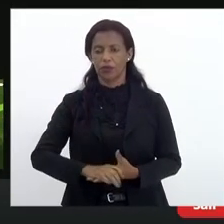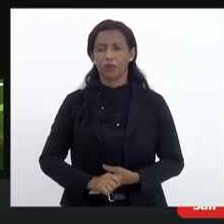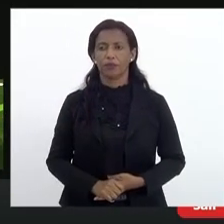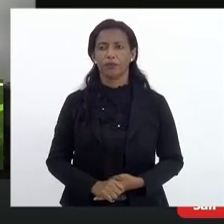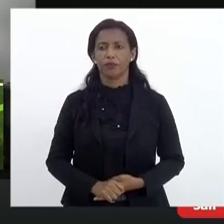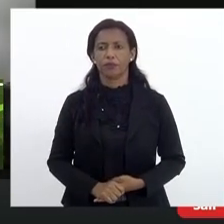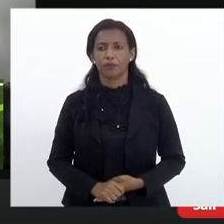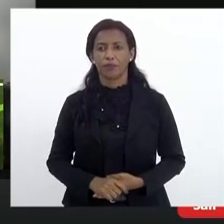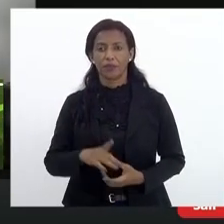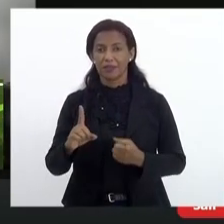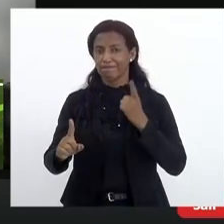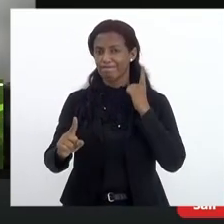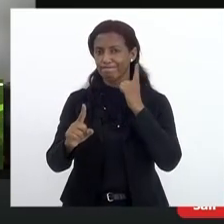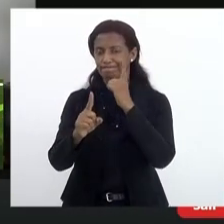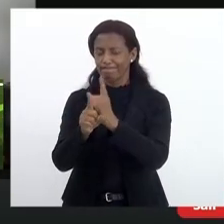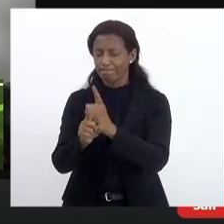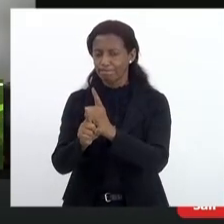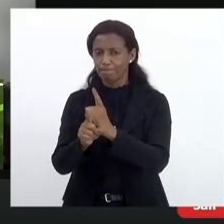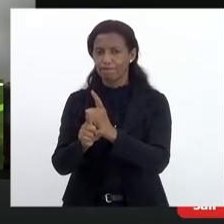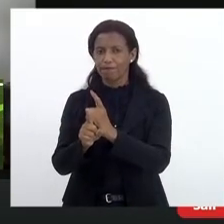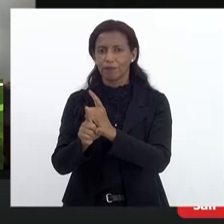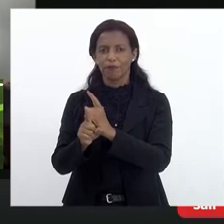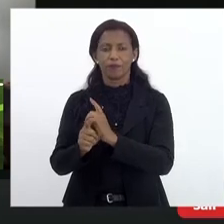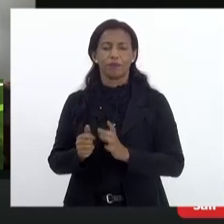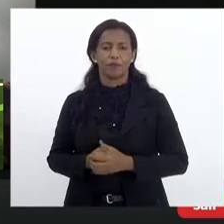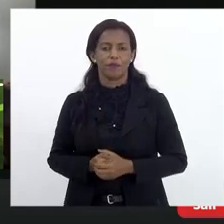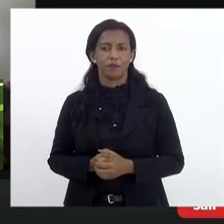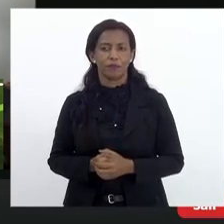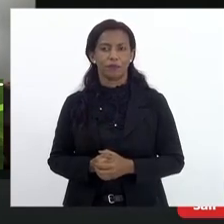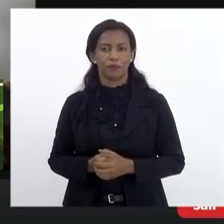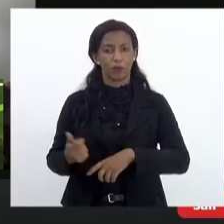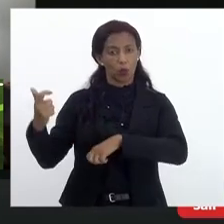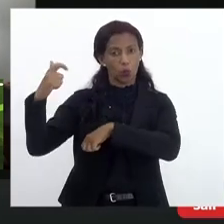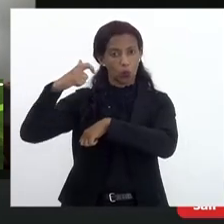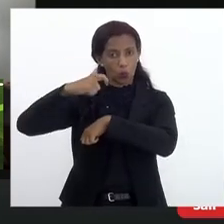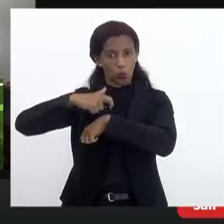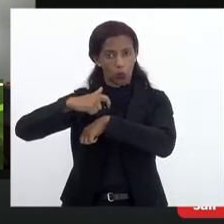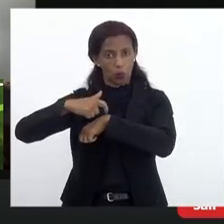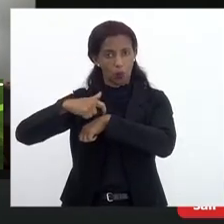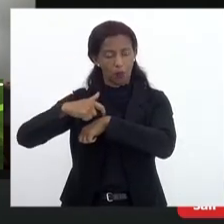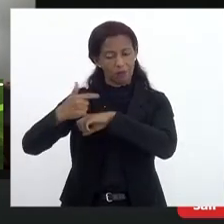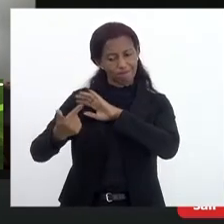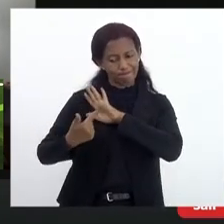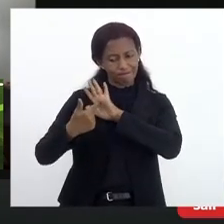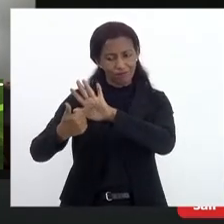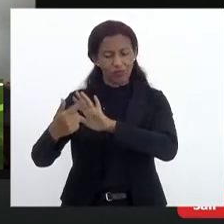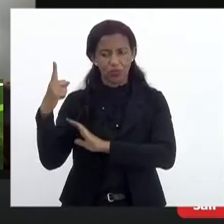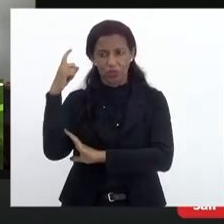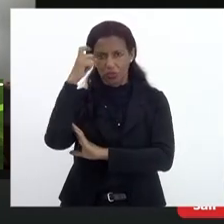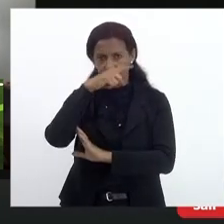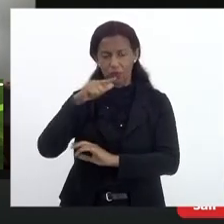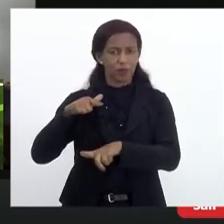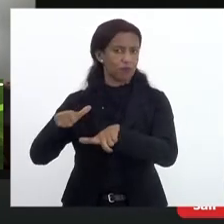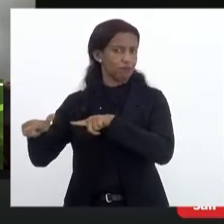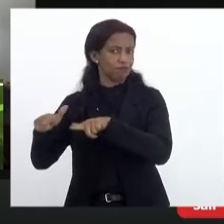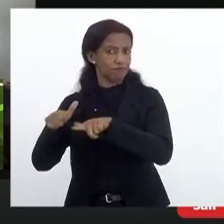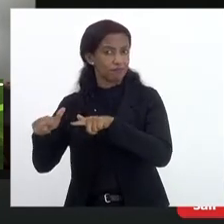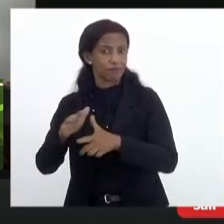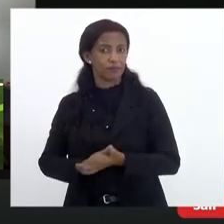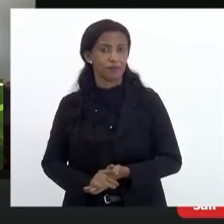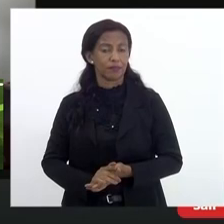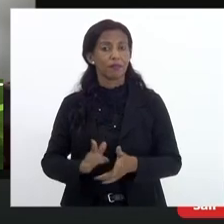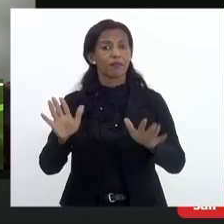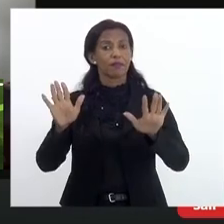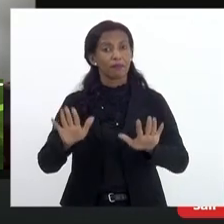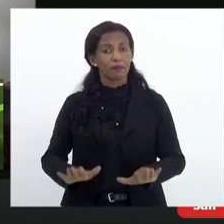que se encontra realmente numa condição que apresenta dificuldades do trabalho, mas